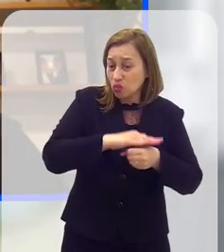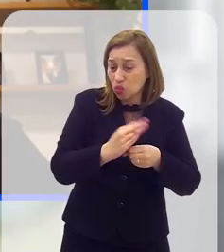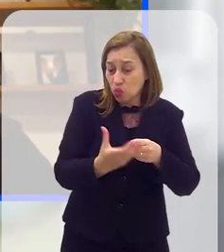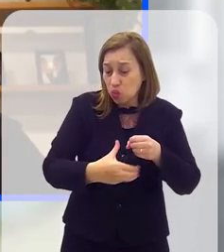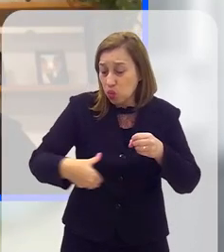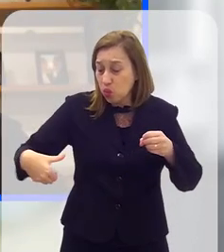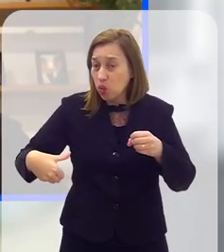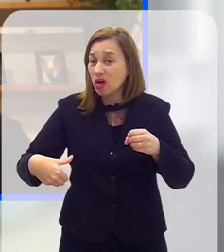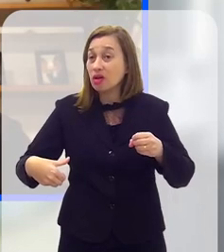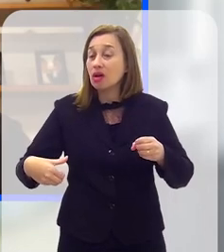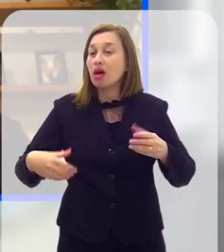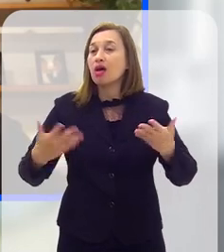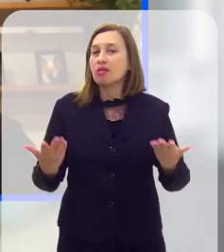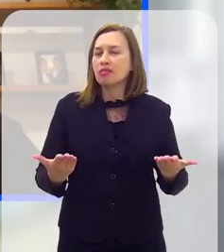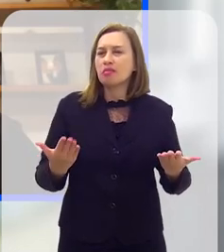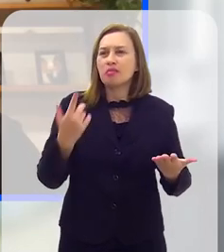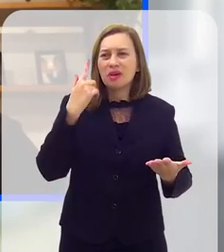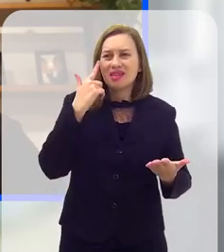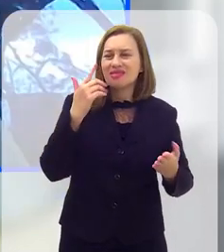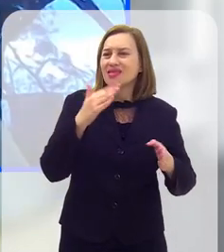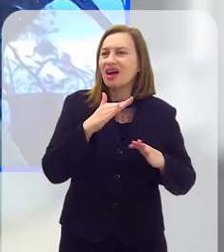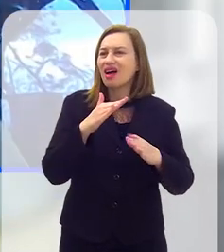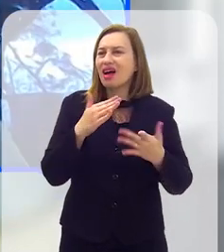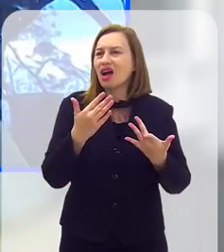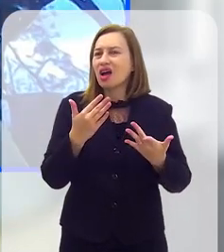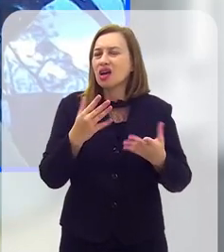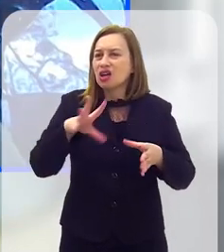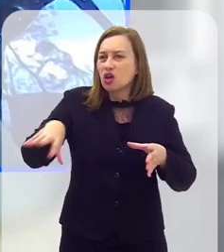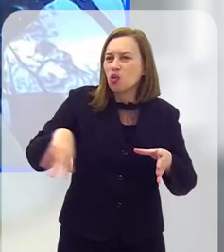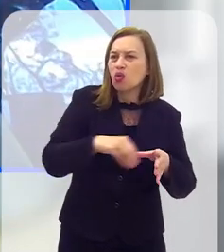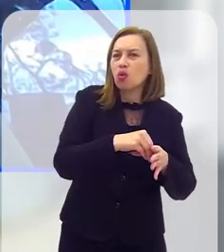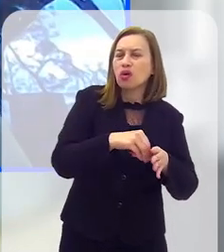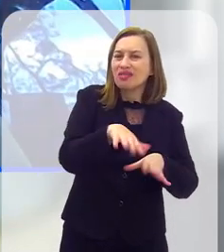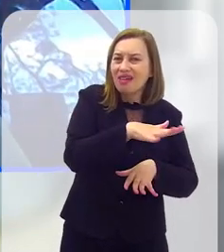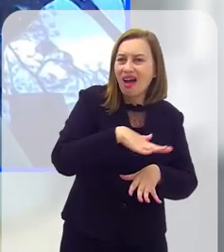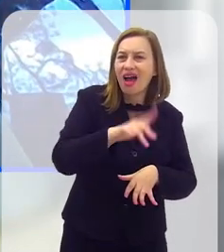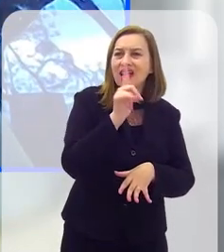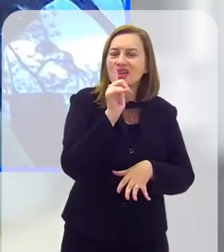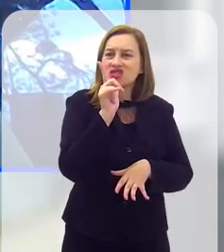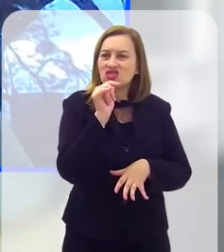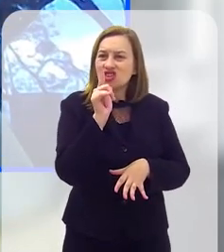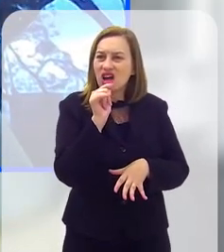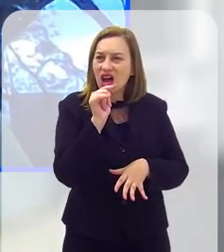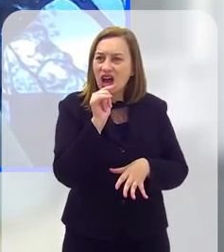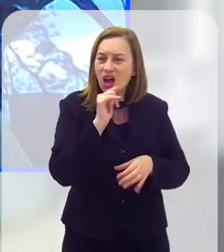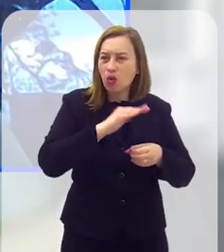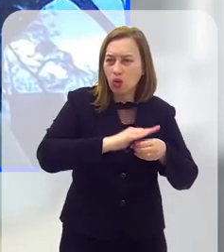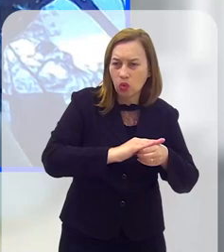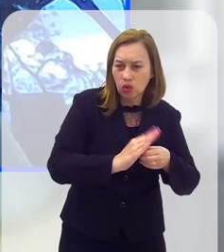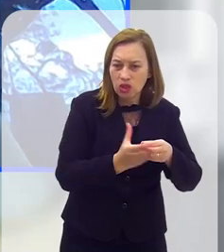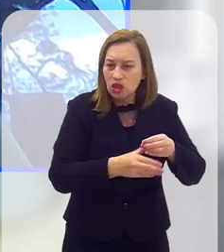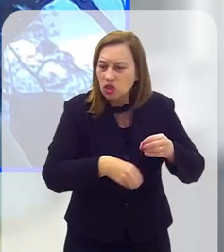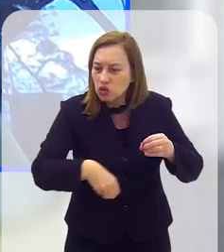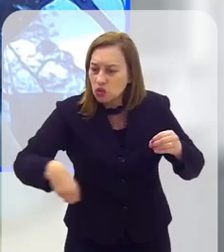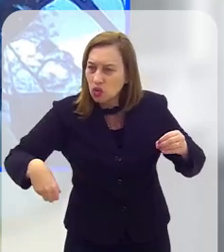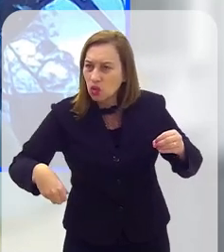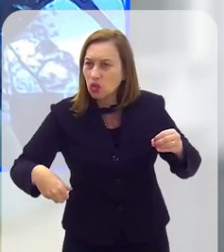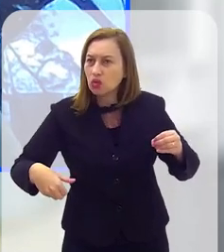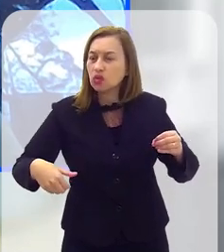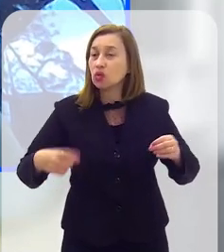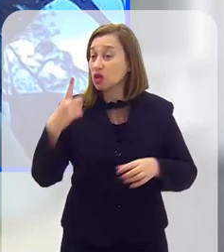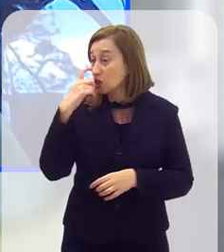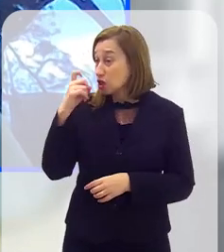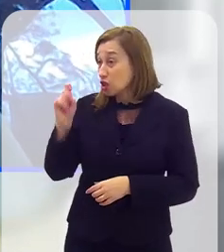os serviços de saneamento. Eles poderiam ser pensados de forma integrada, incluindo tanto serviços de água, esgoto, drenagem